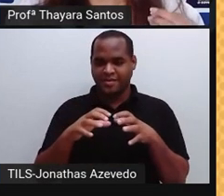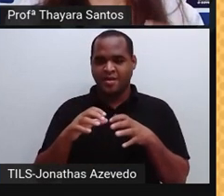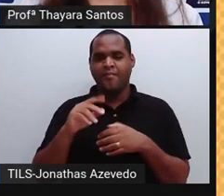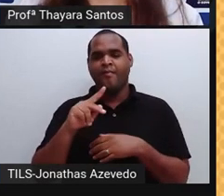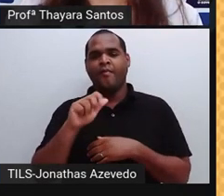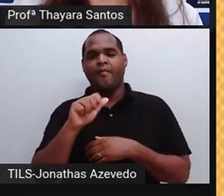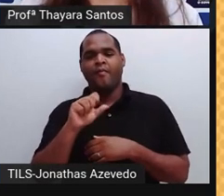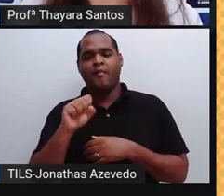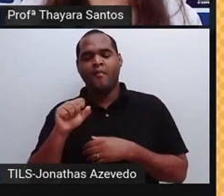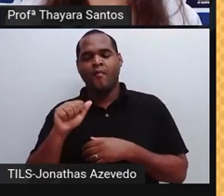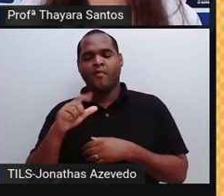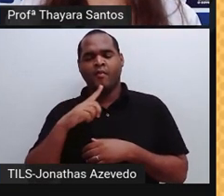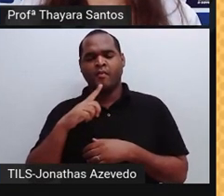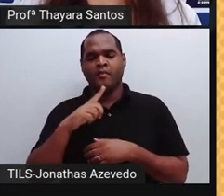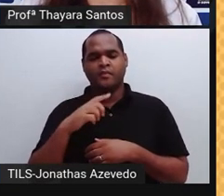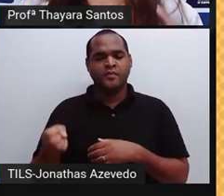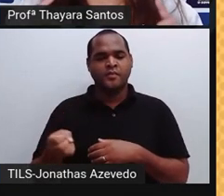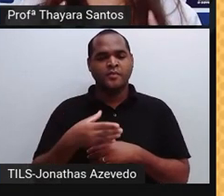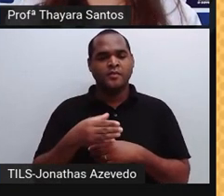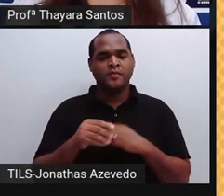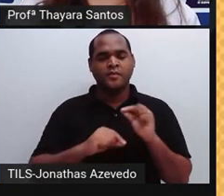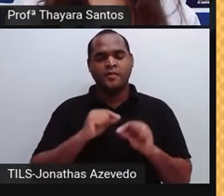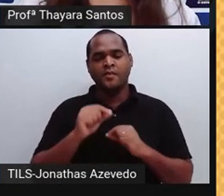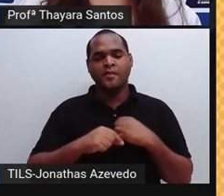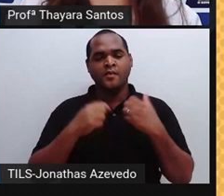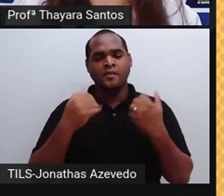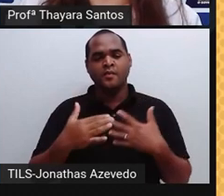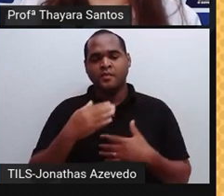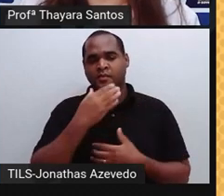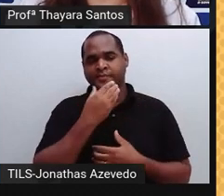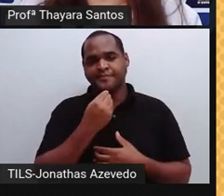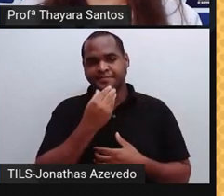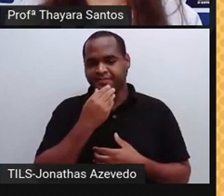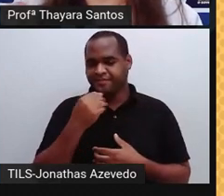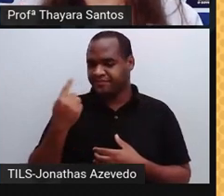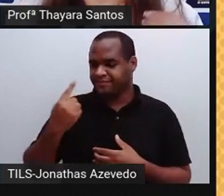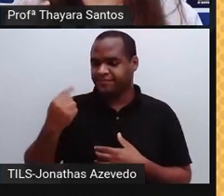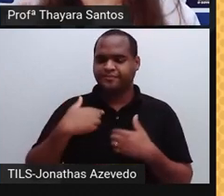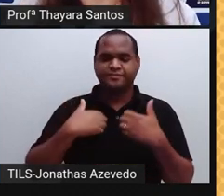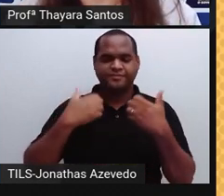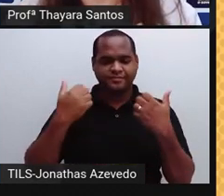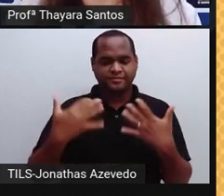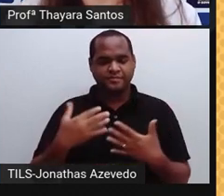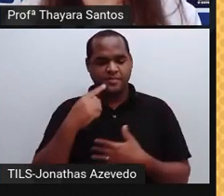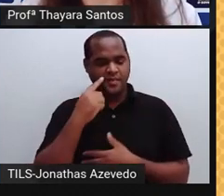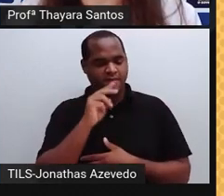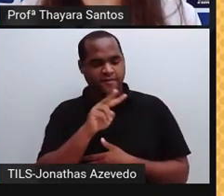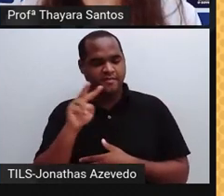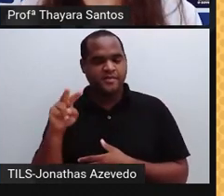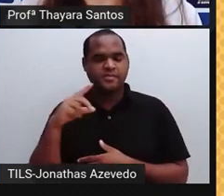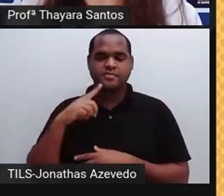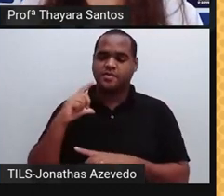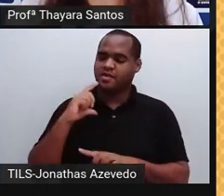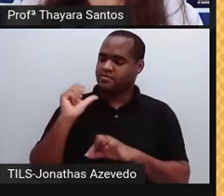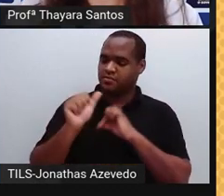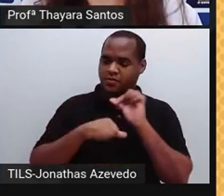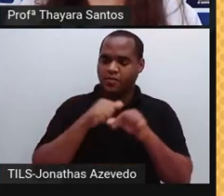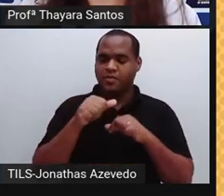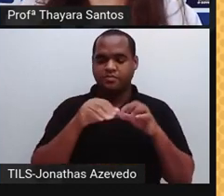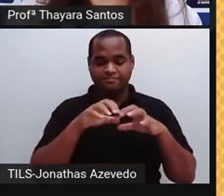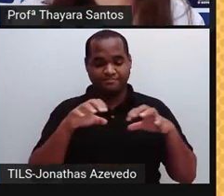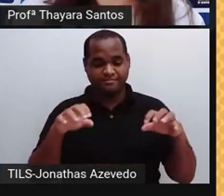Qual é a grande novidade aí? Então Thomson foi o primeiro a prever a divisibilidade do átomo.